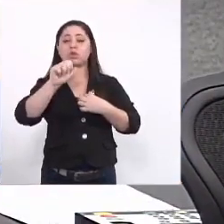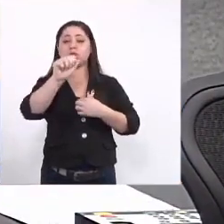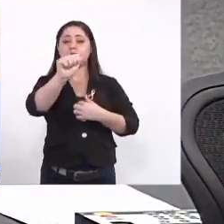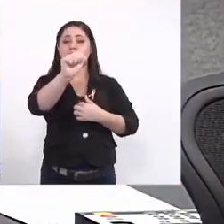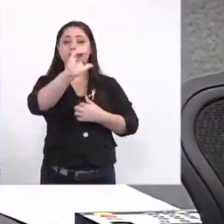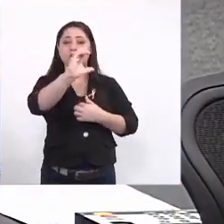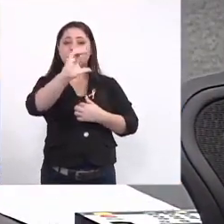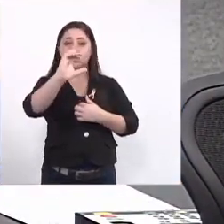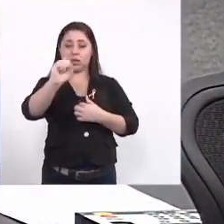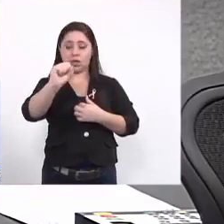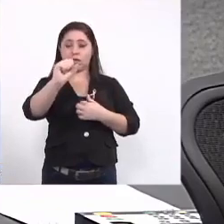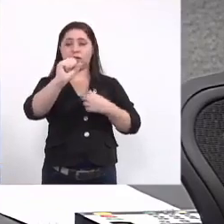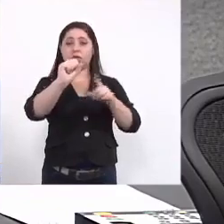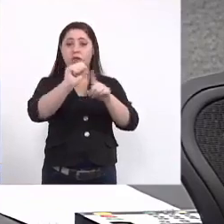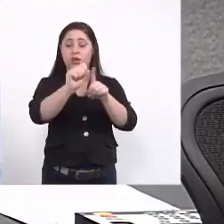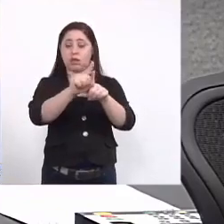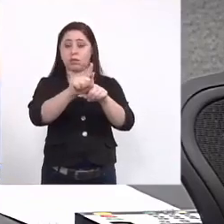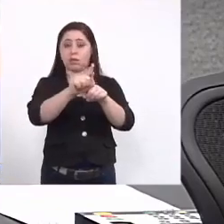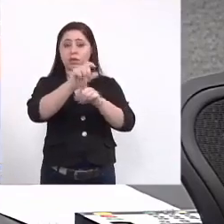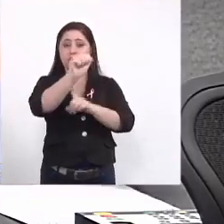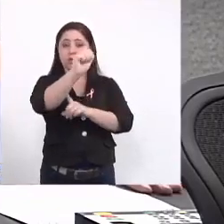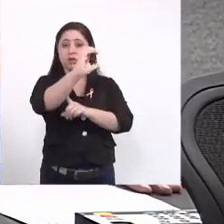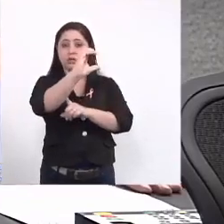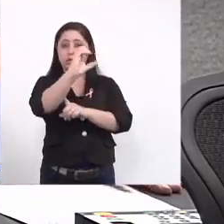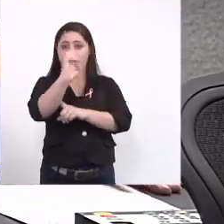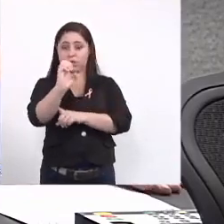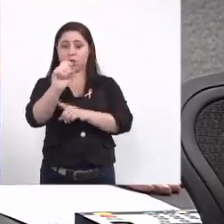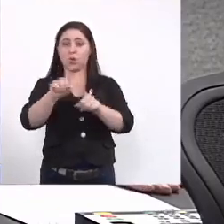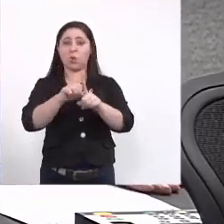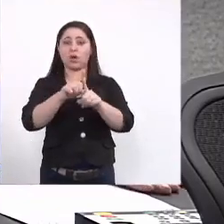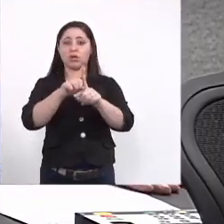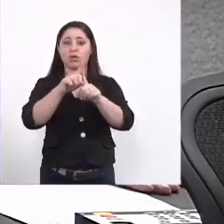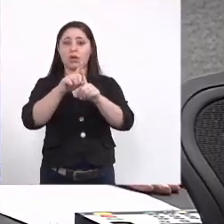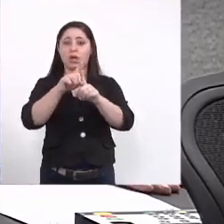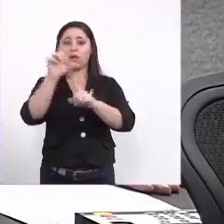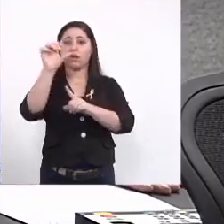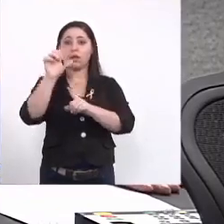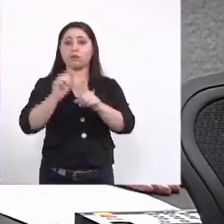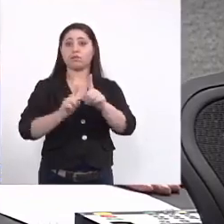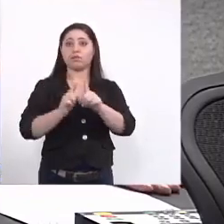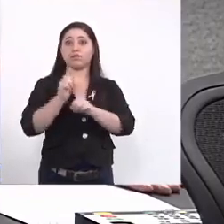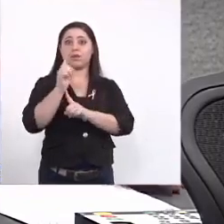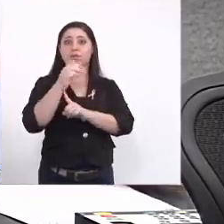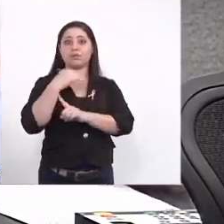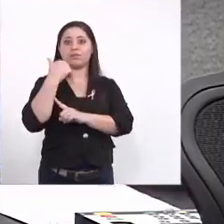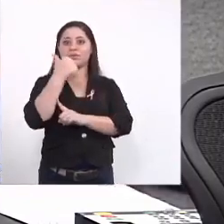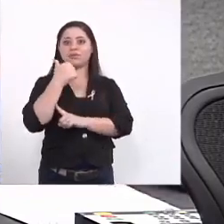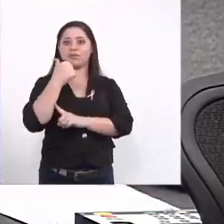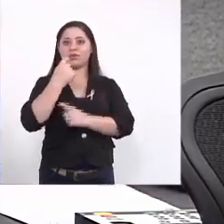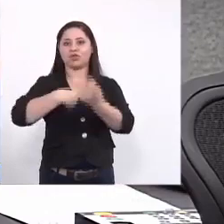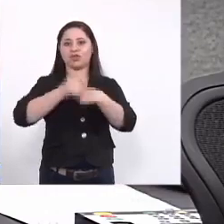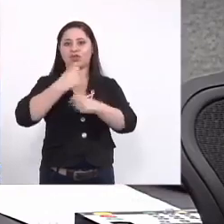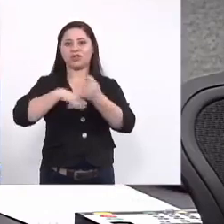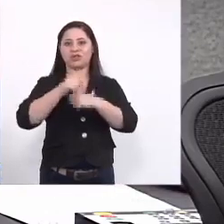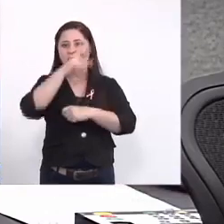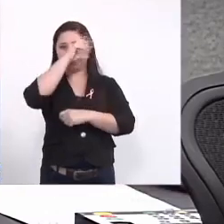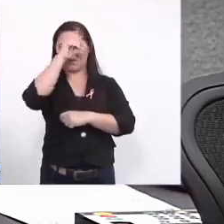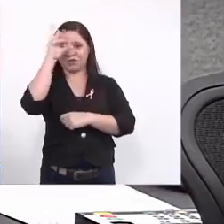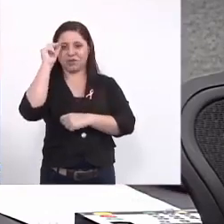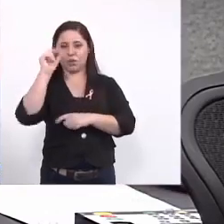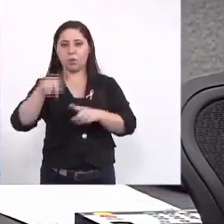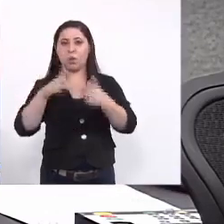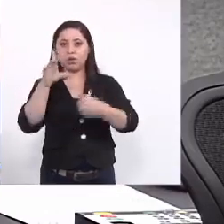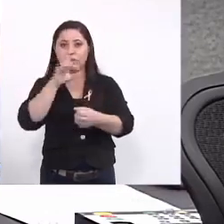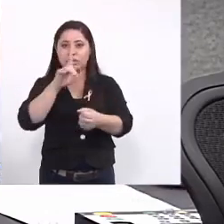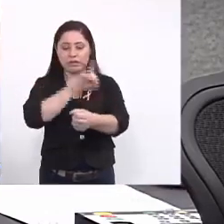endemias e o agente comunitário de saúde é muito lembrado quando os resultados são extremamente positivos para o gestor municipal quando